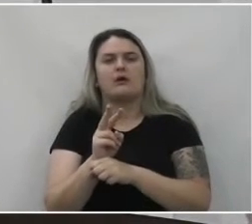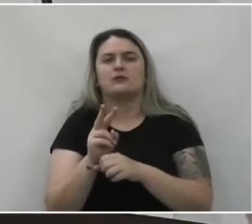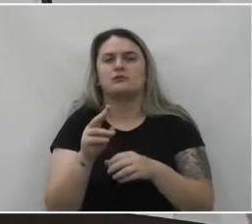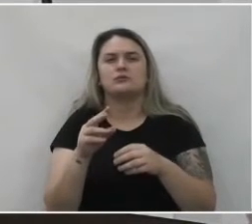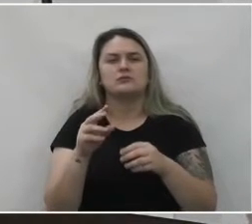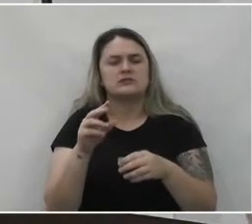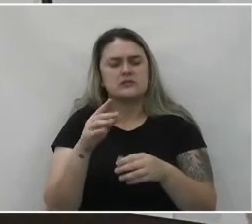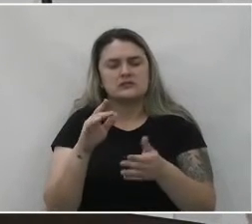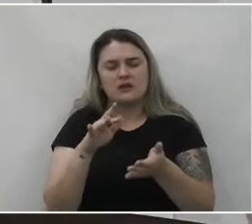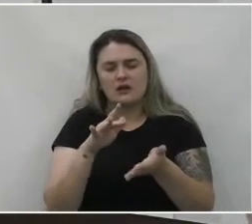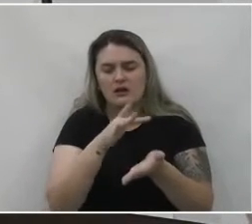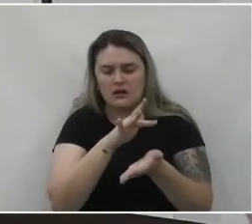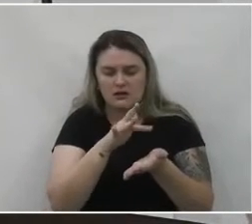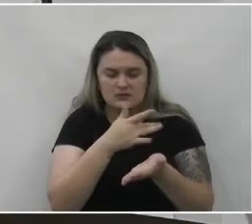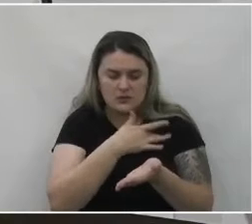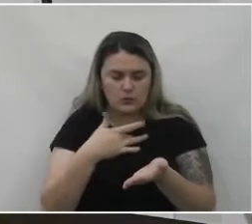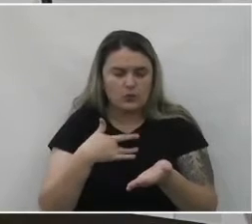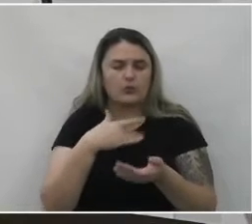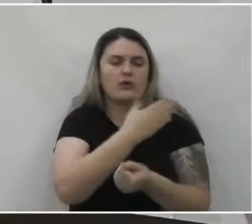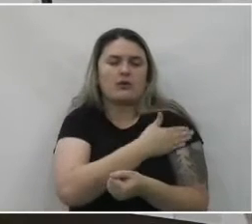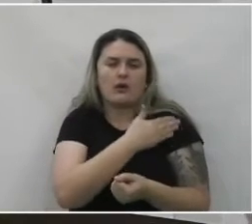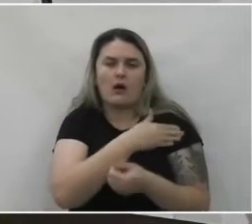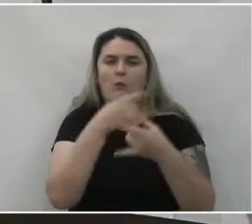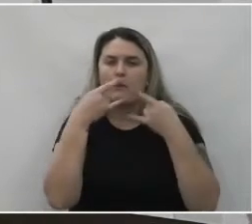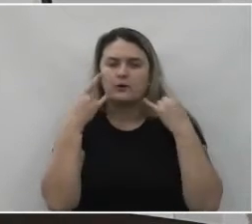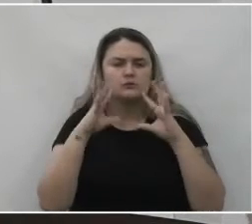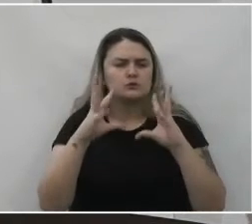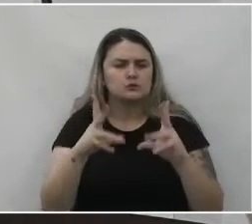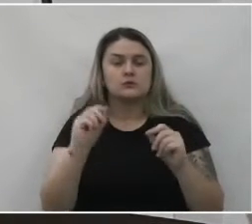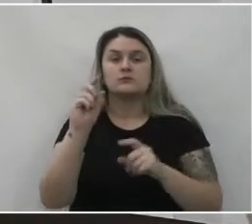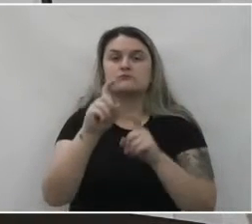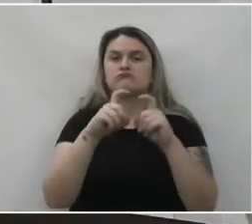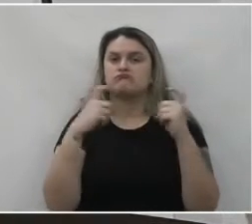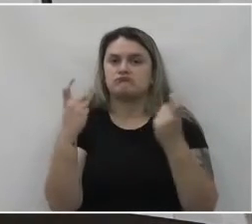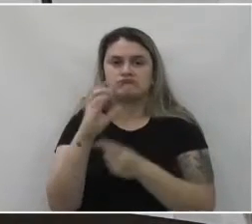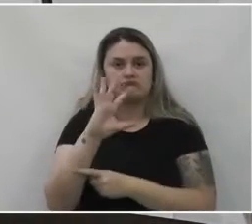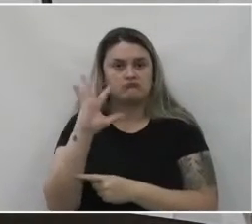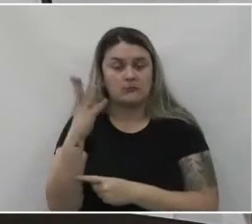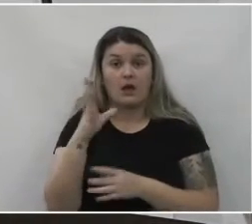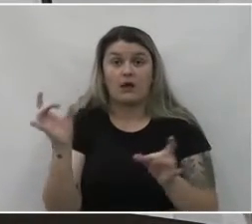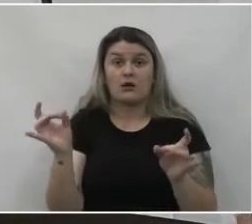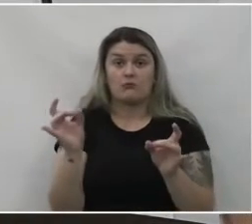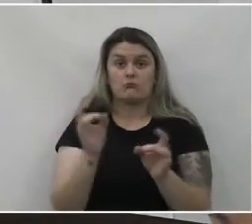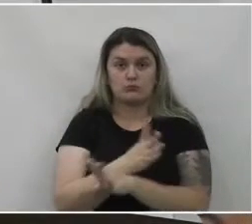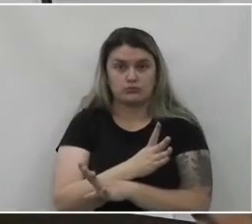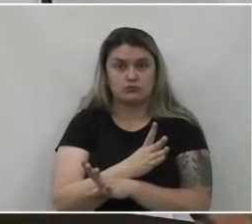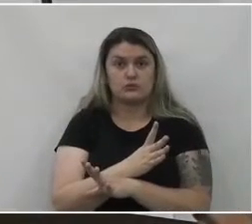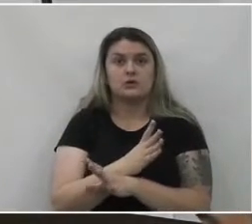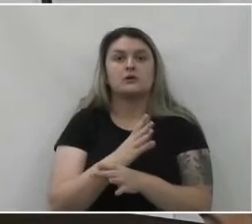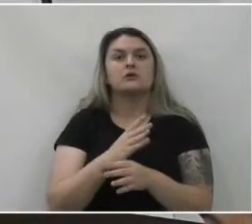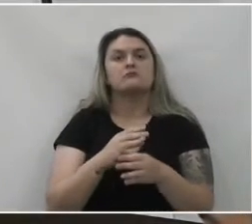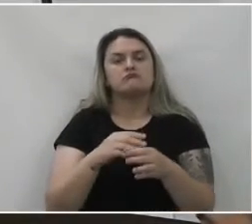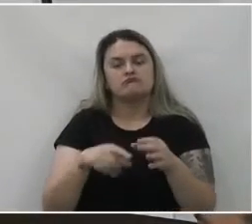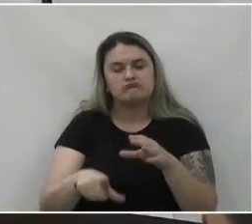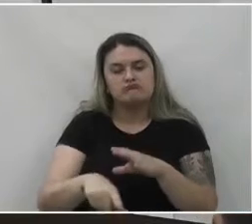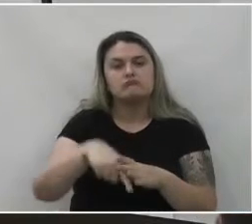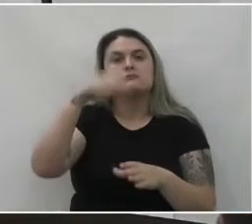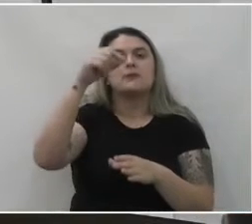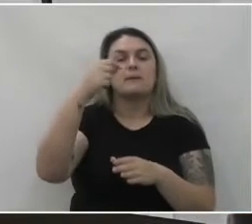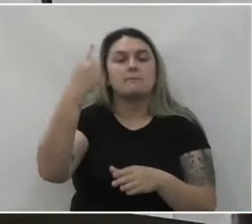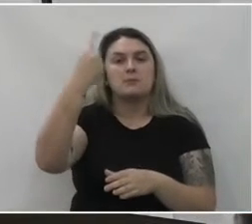sanitária, a reunião aconteceu, sem maiores problemas, finalizando com a fundação da primeira